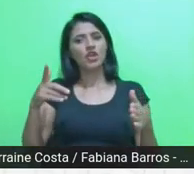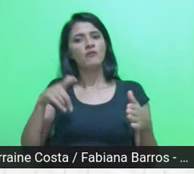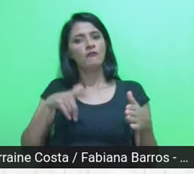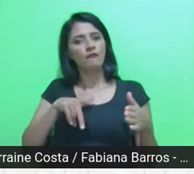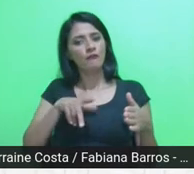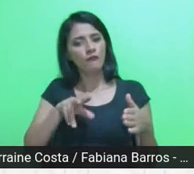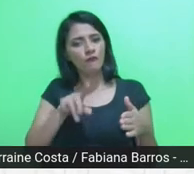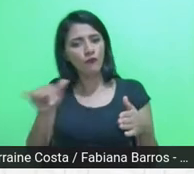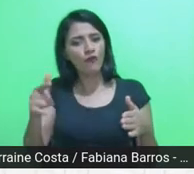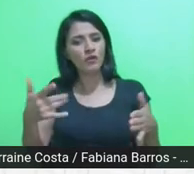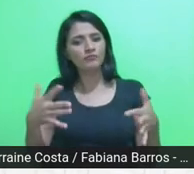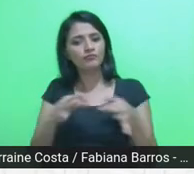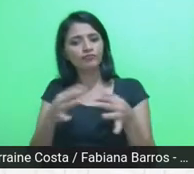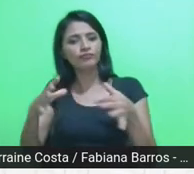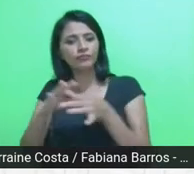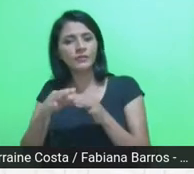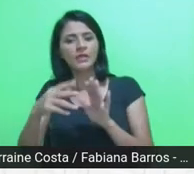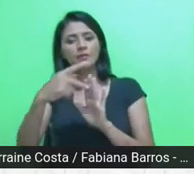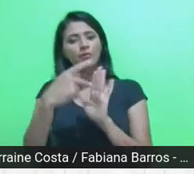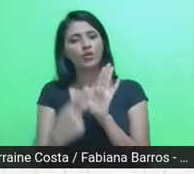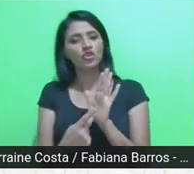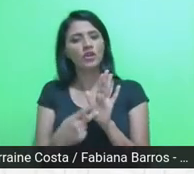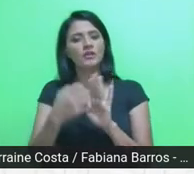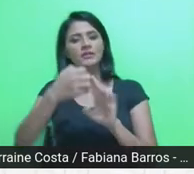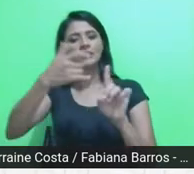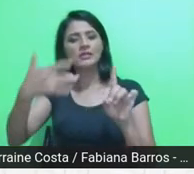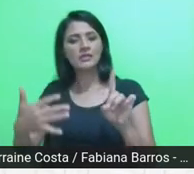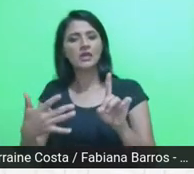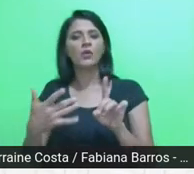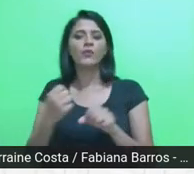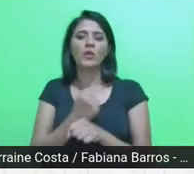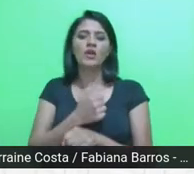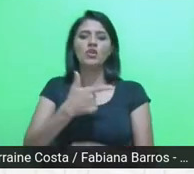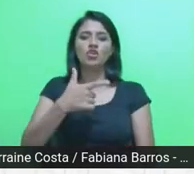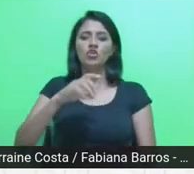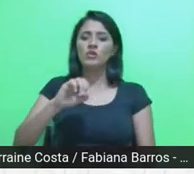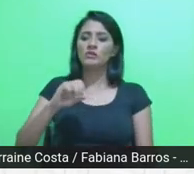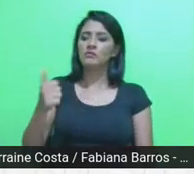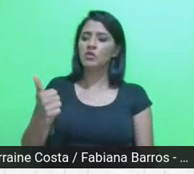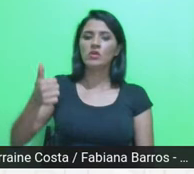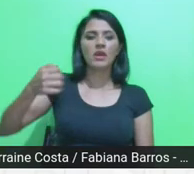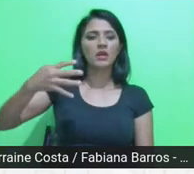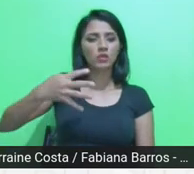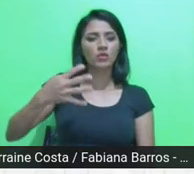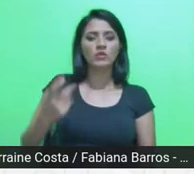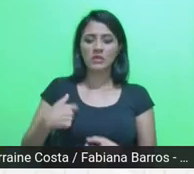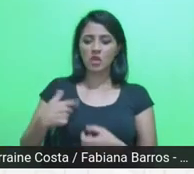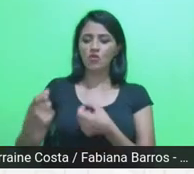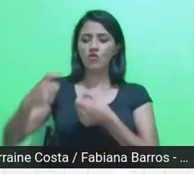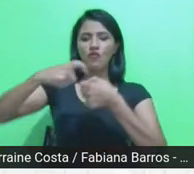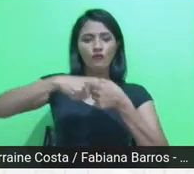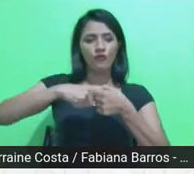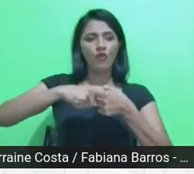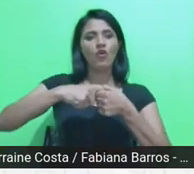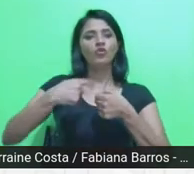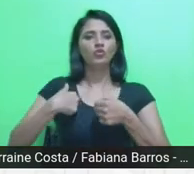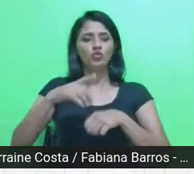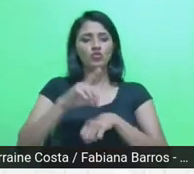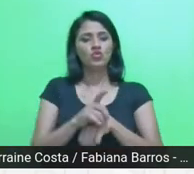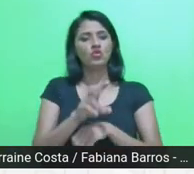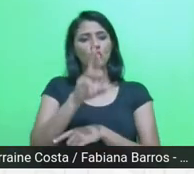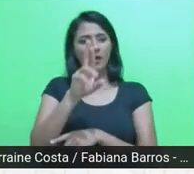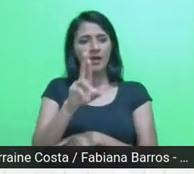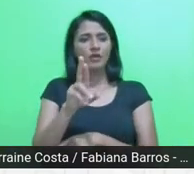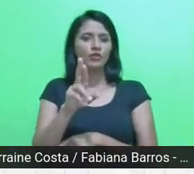projetos de extensão. Em 2014, quando eu retorno do mestrado, doutorado, por acaso, eu